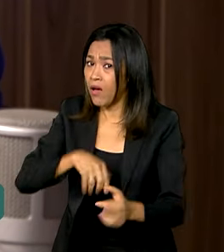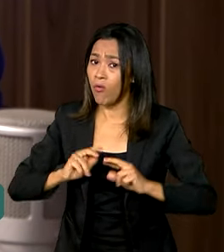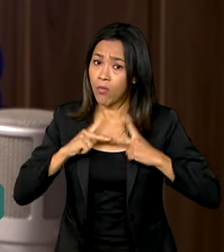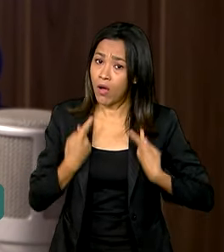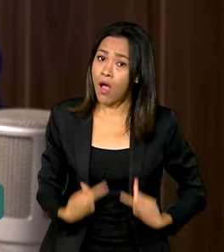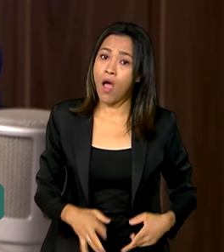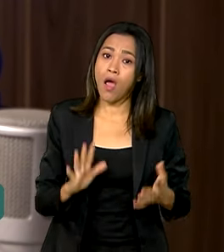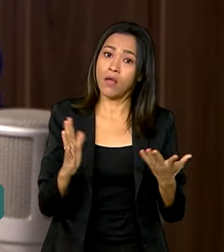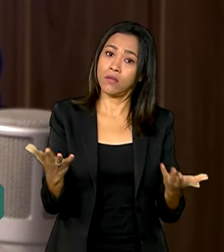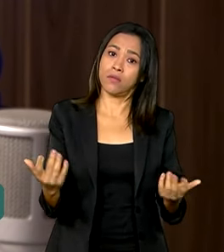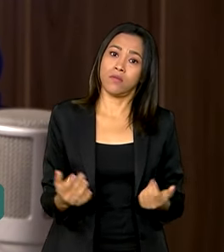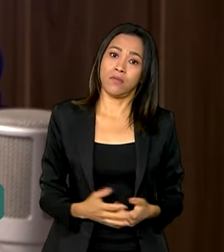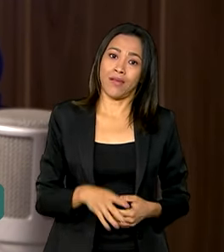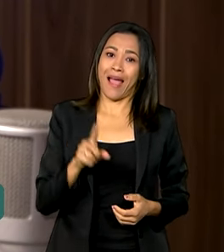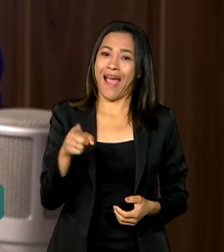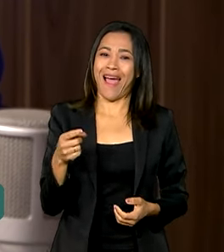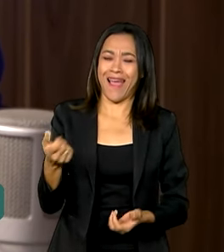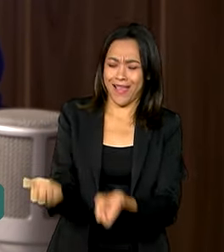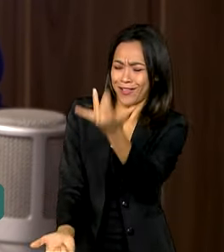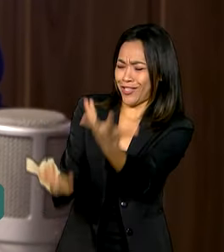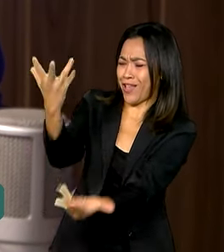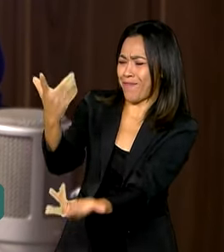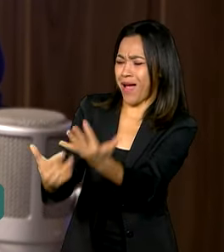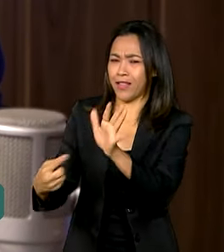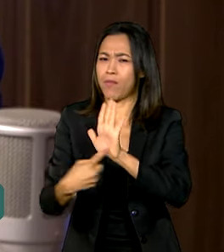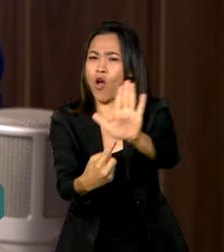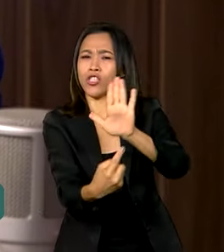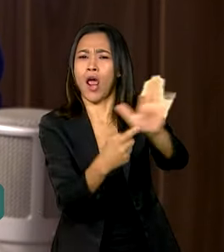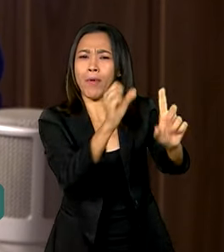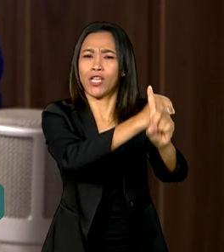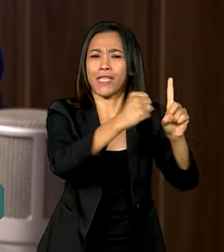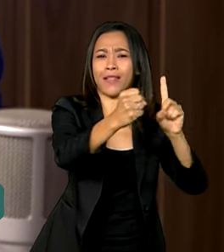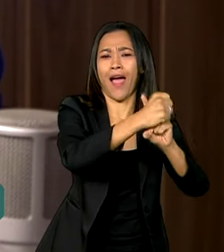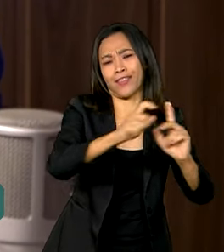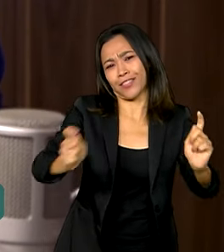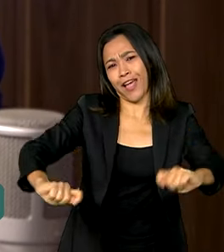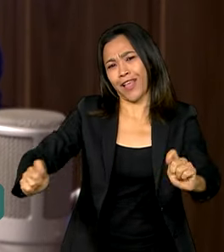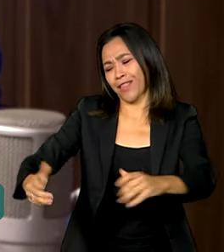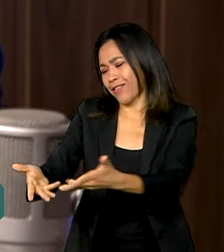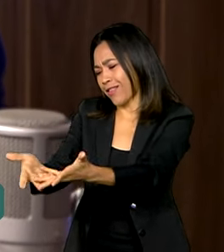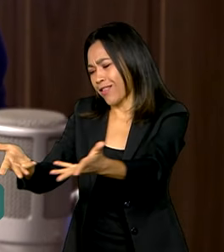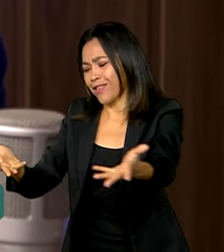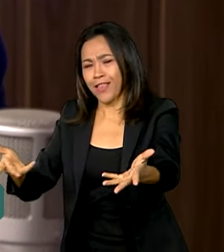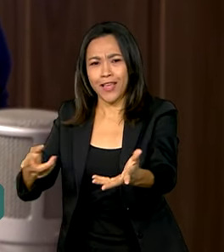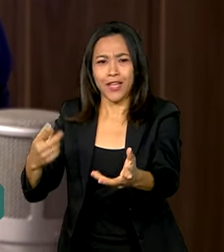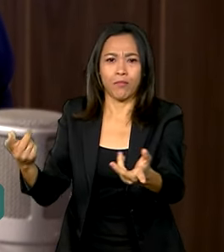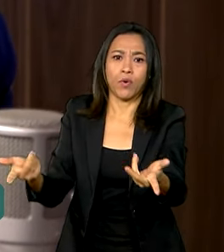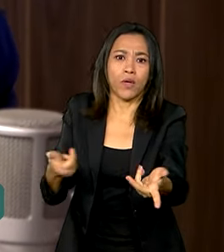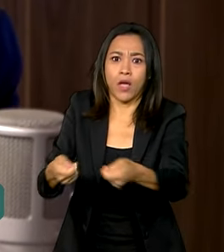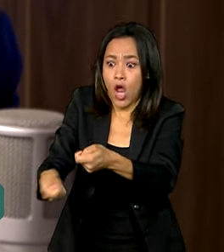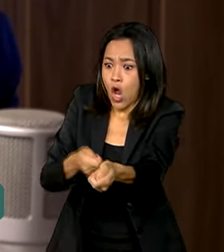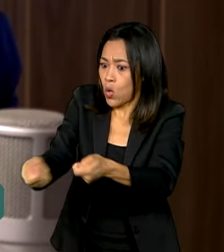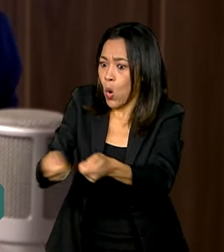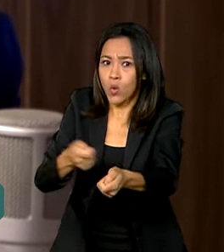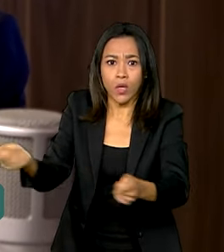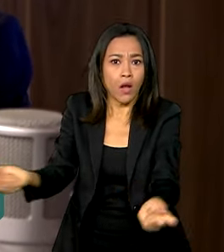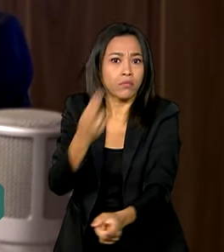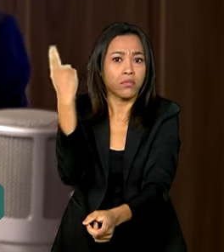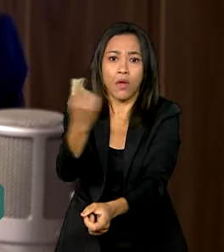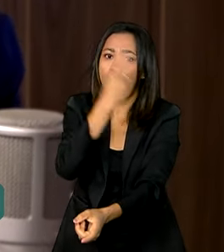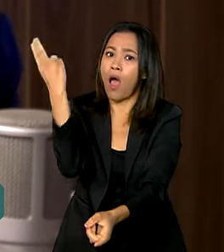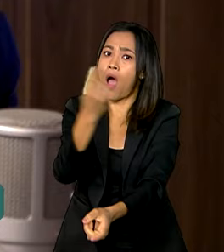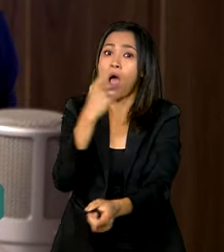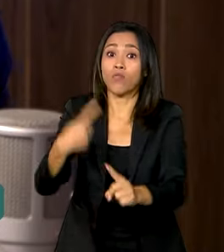impressão para a sociedade que vale a pena causar queimadas e com danos incontroláveis, porque cada vez mais os